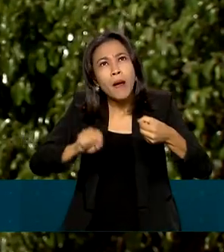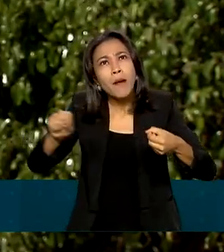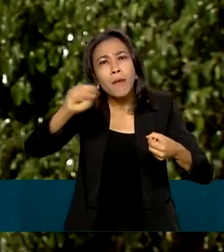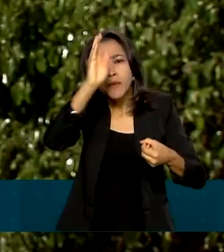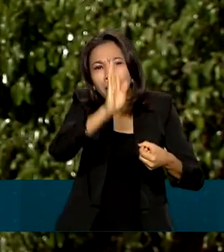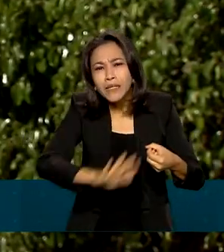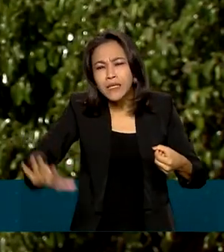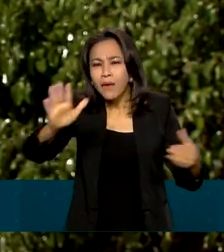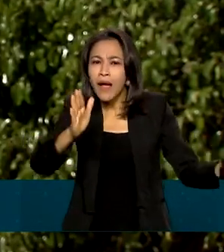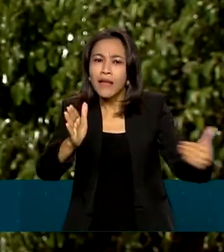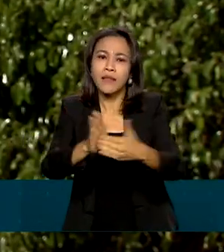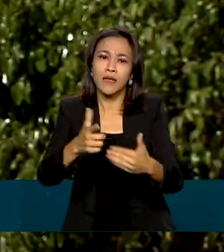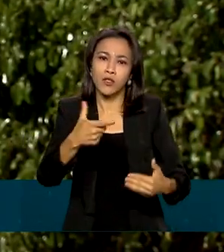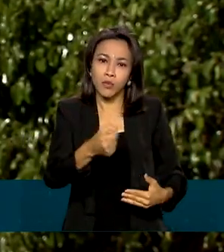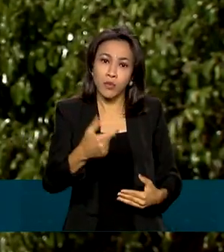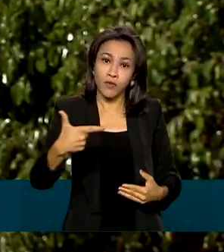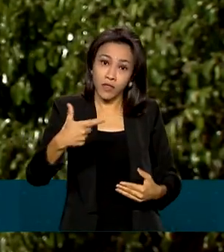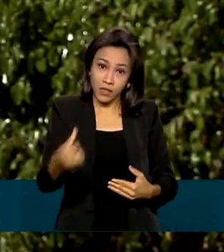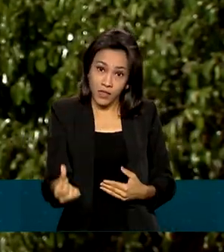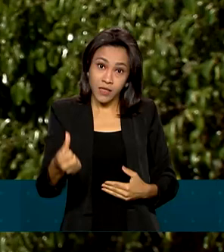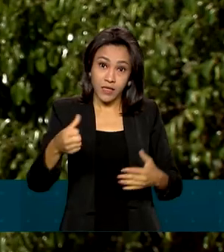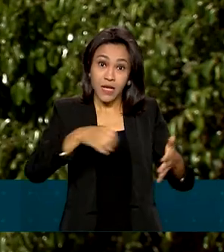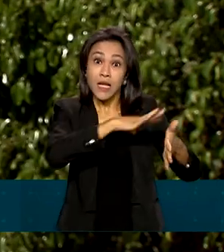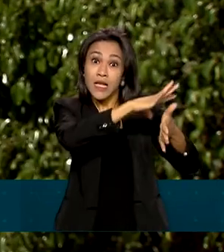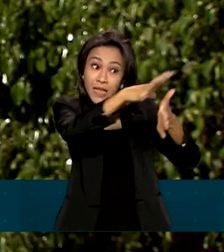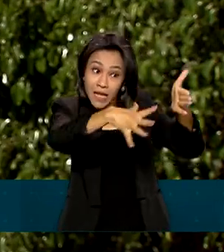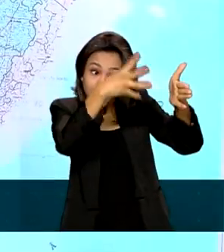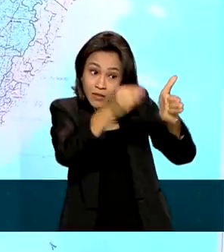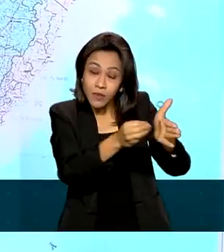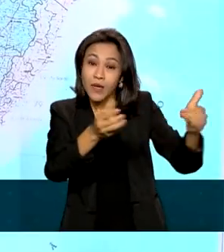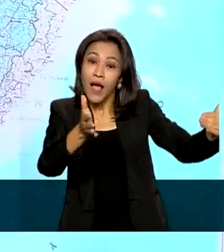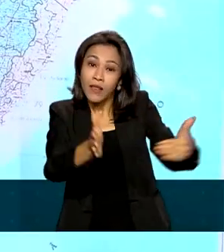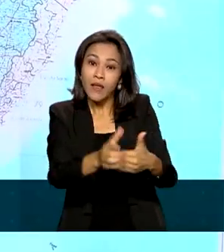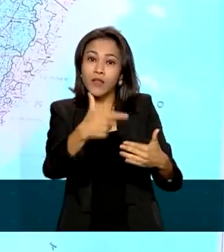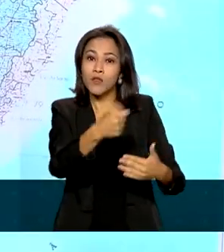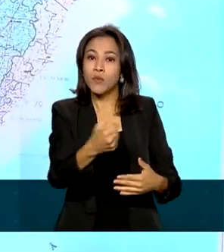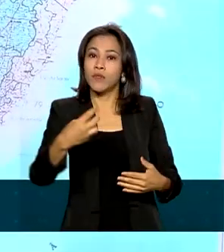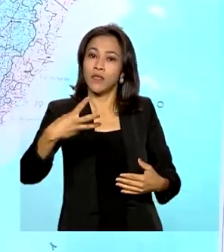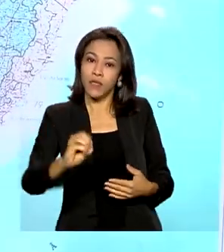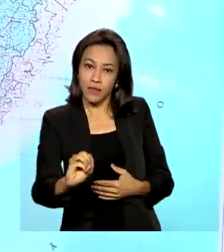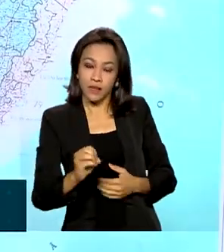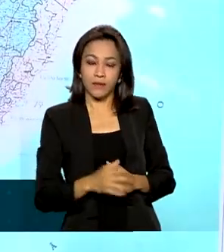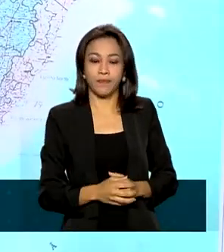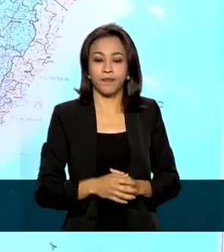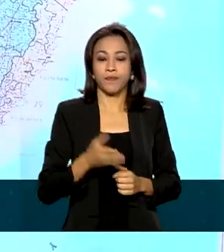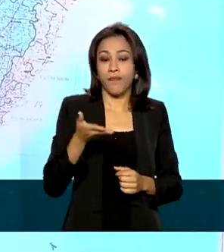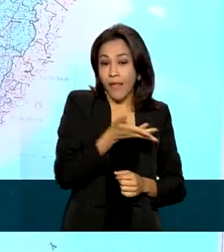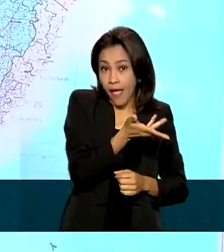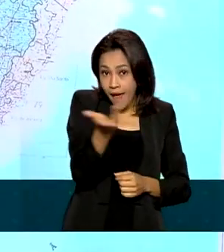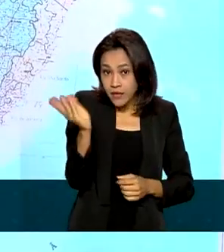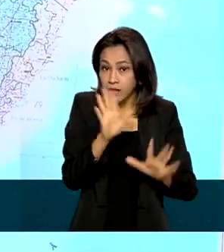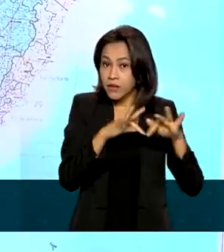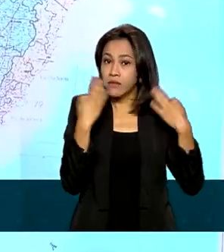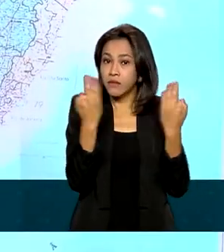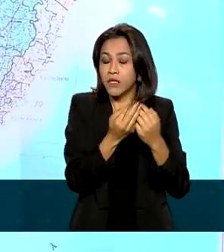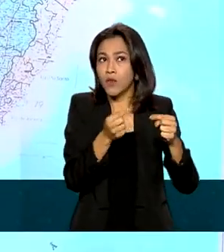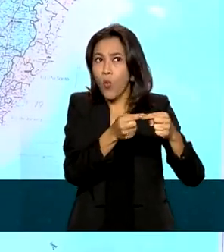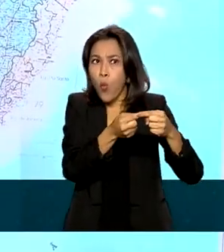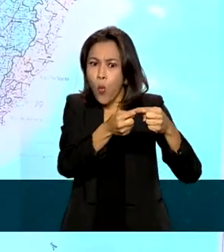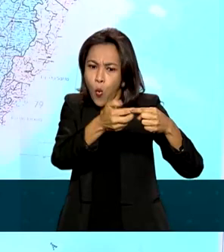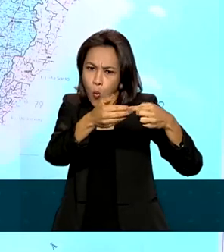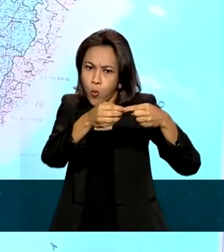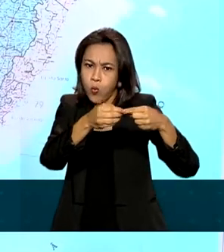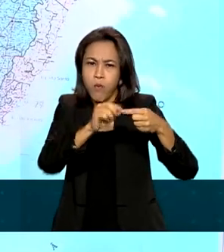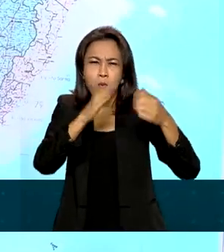2026 e na região amazônica até 2030. Normalmente essas famílias estão bem distantes dos centros urbanos e elas